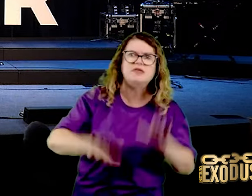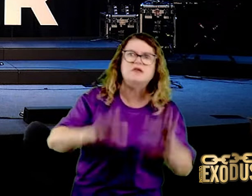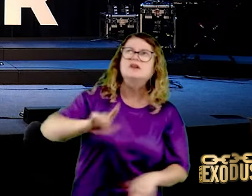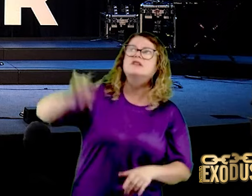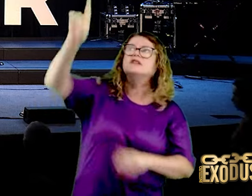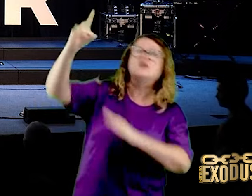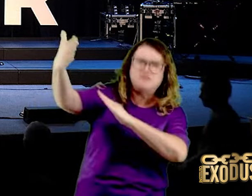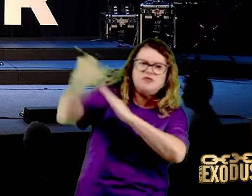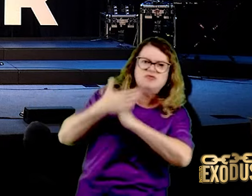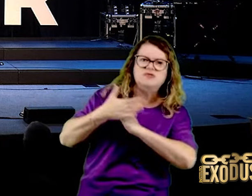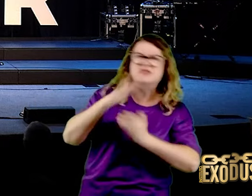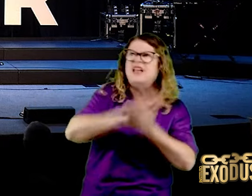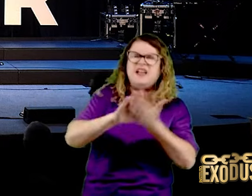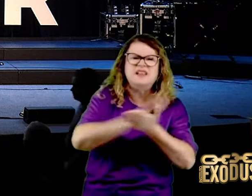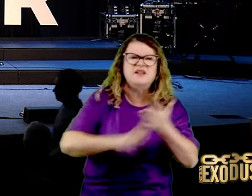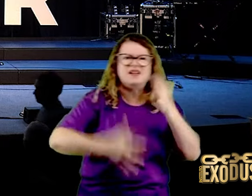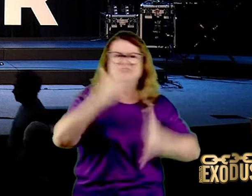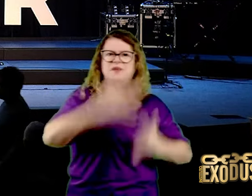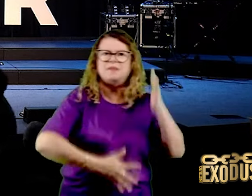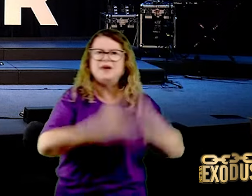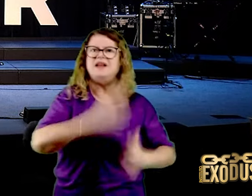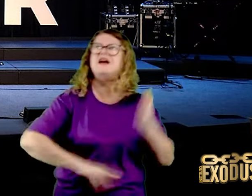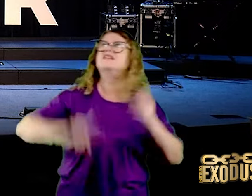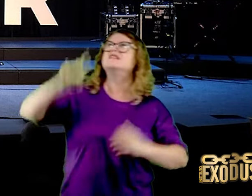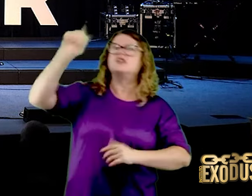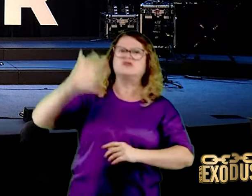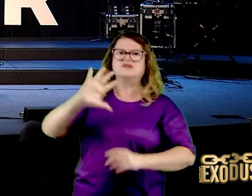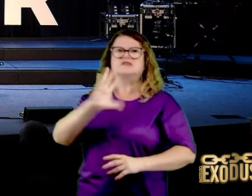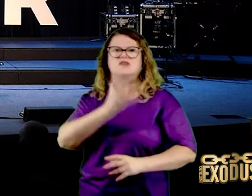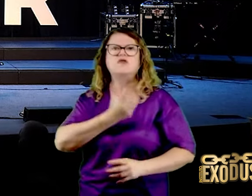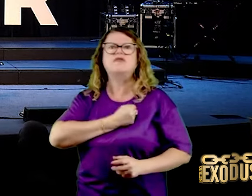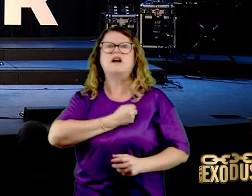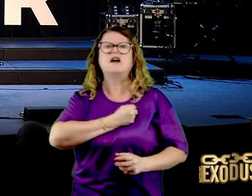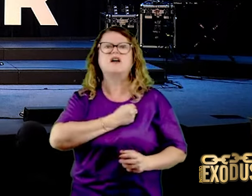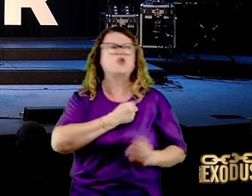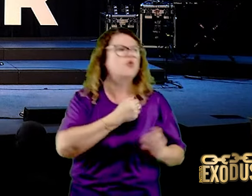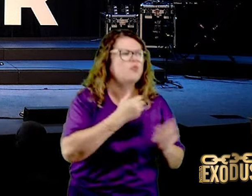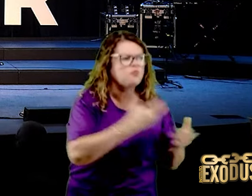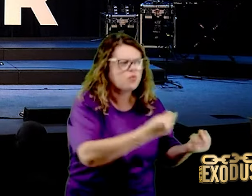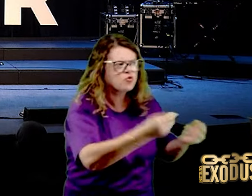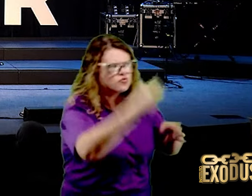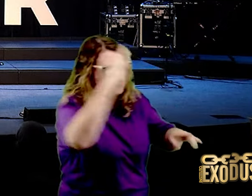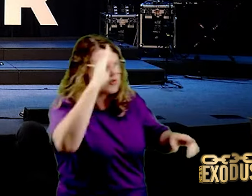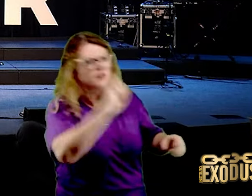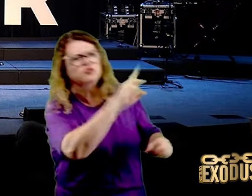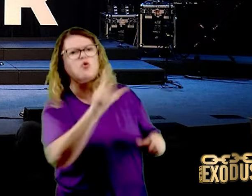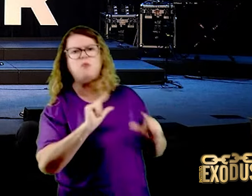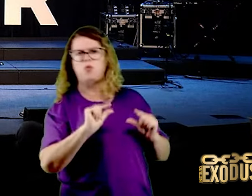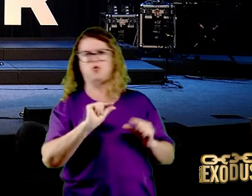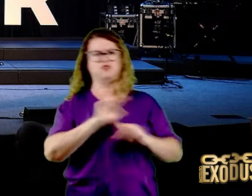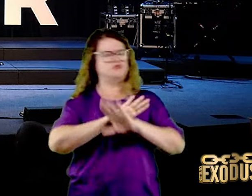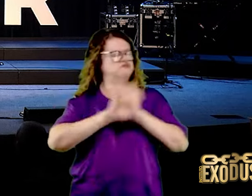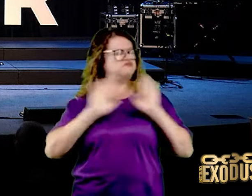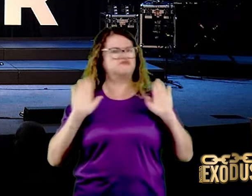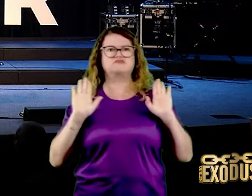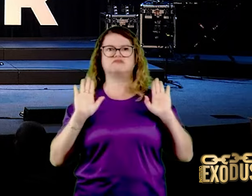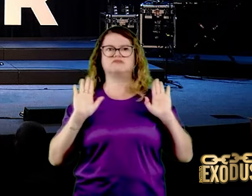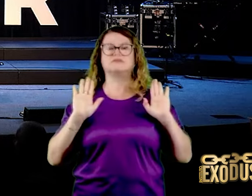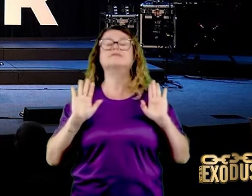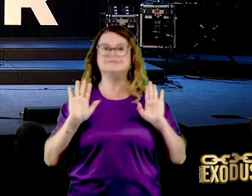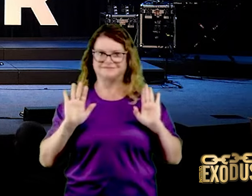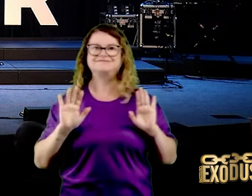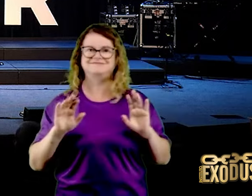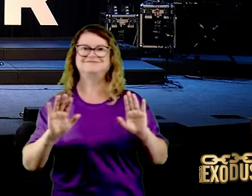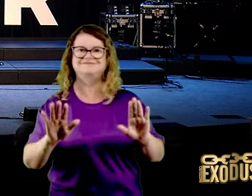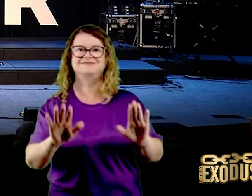impedir o Senhor de salvar, seja com muitos ou com poucos. No mundo espiritual, você não depende da sua força